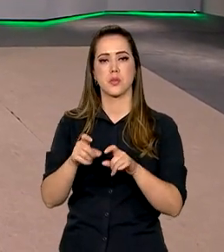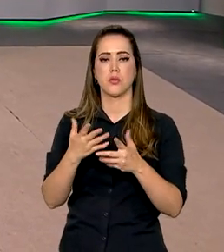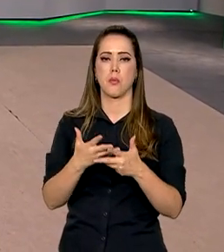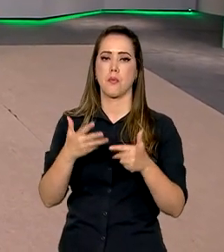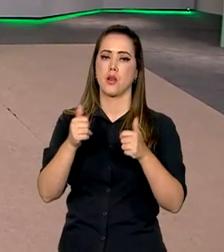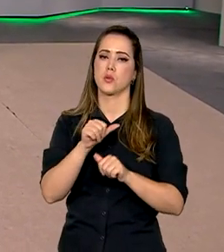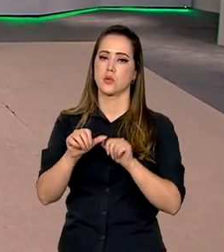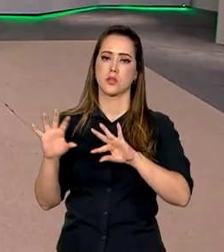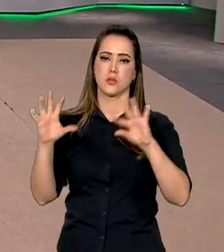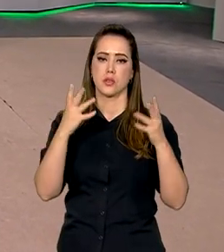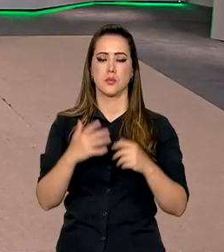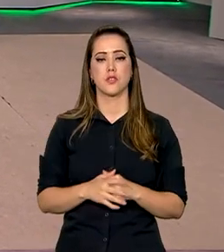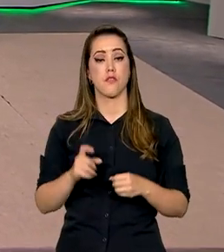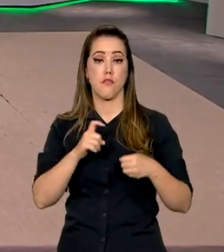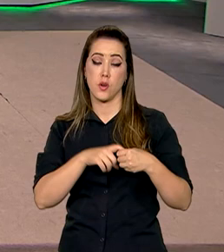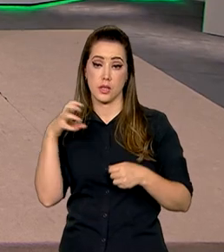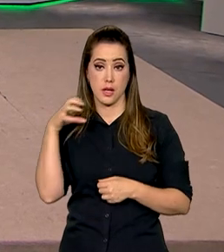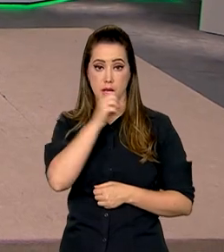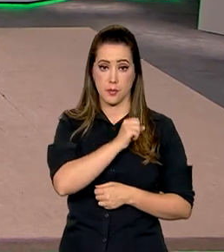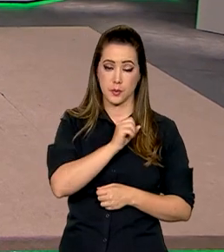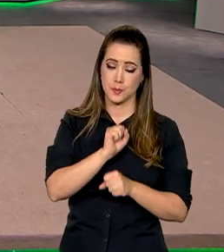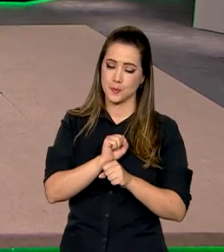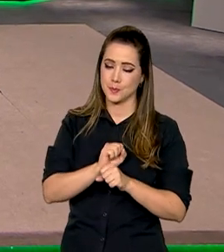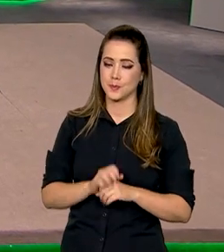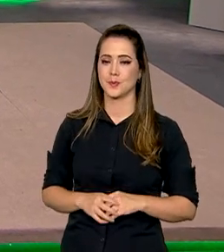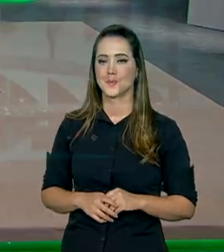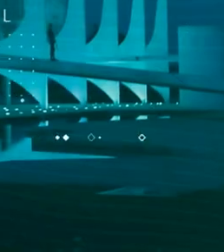às mudanças climáticas. Então saia daí, a gente volta já já.